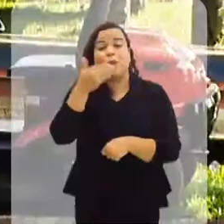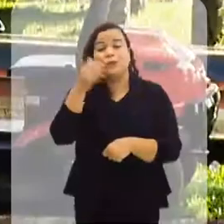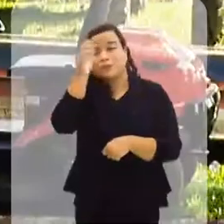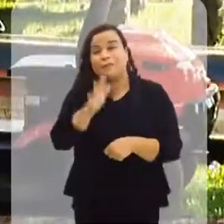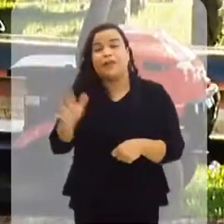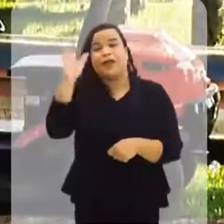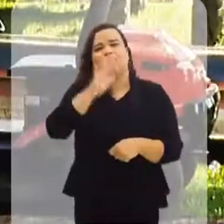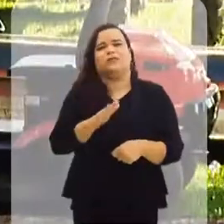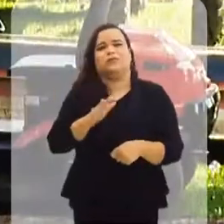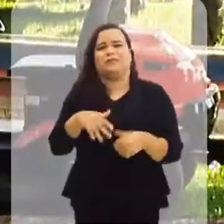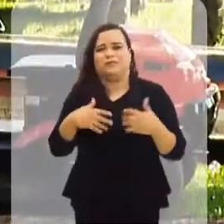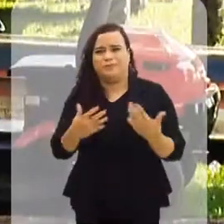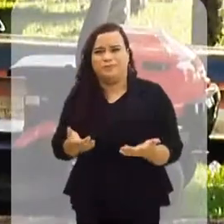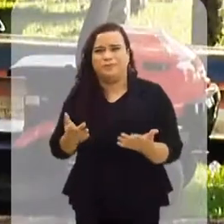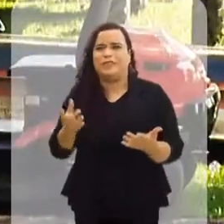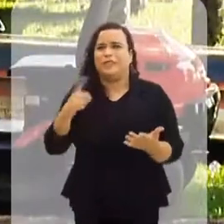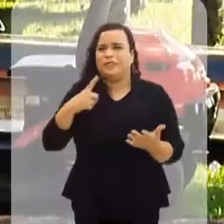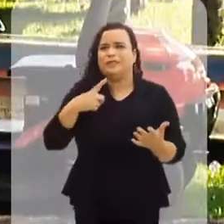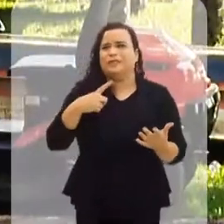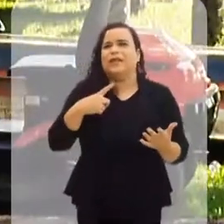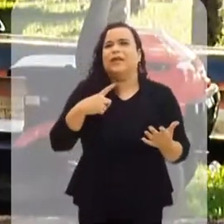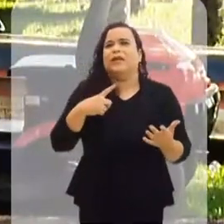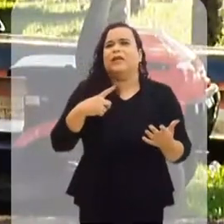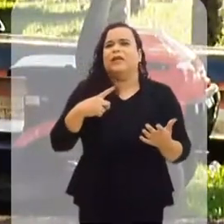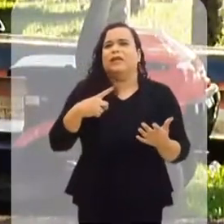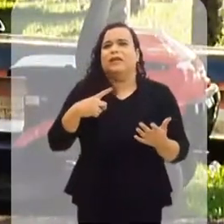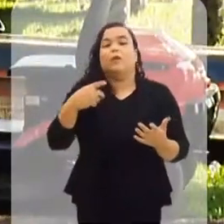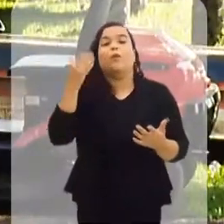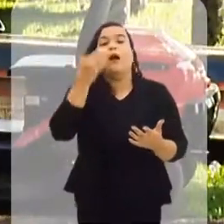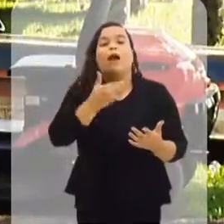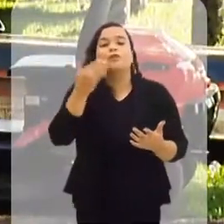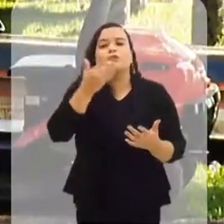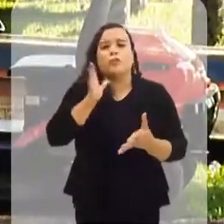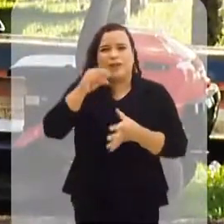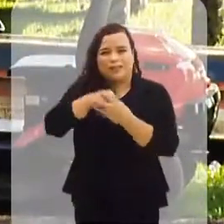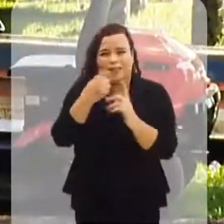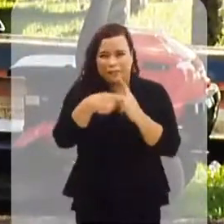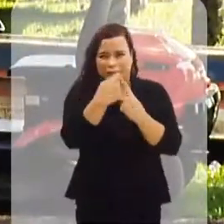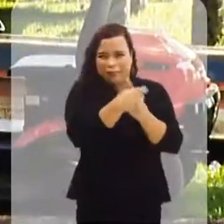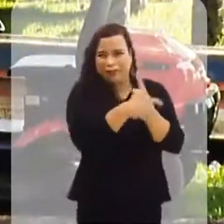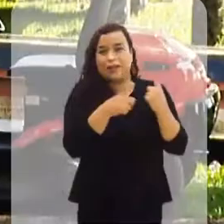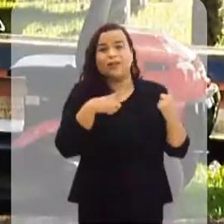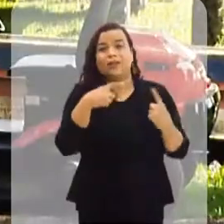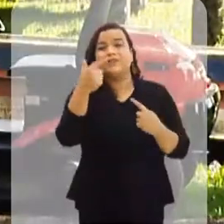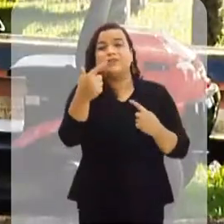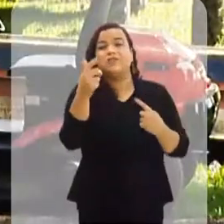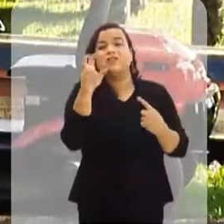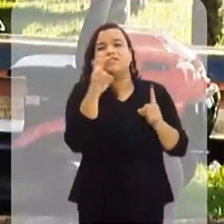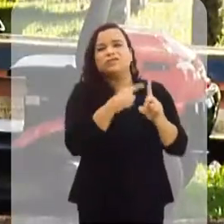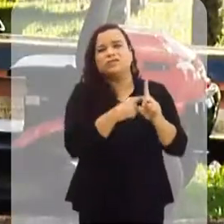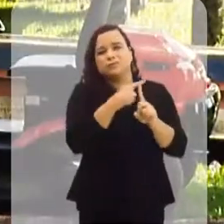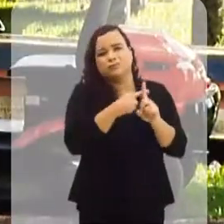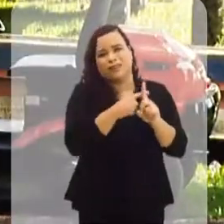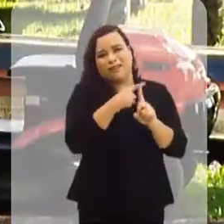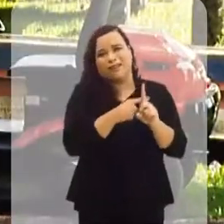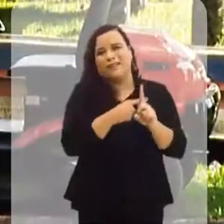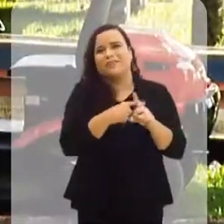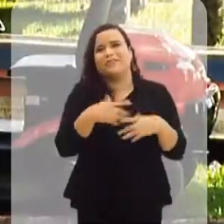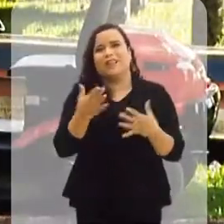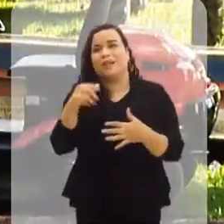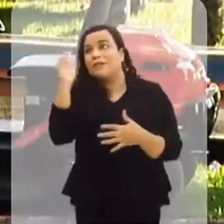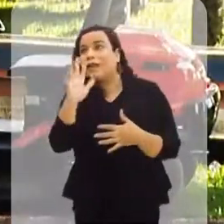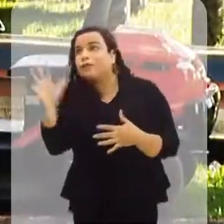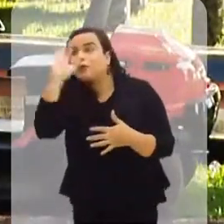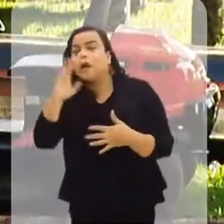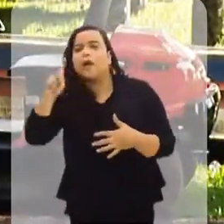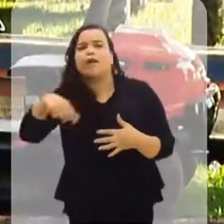Nós temos uma das bananas mais doces do Brasil. O nosso teor de grau, o Brix, que é aquele que mede o açúcar da banana, está em torno de 25